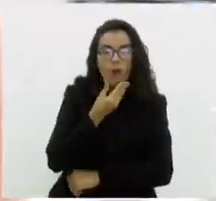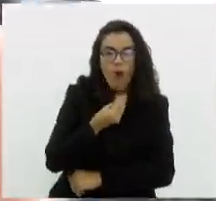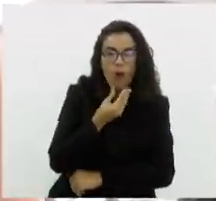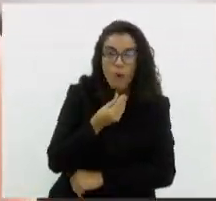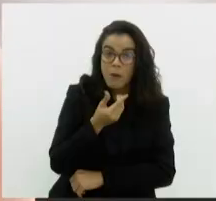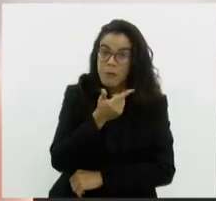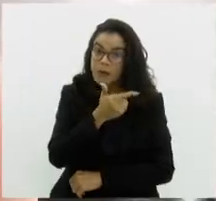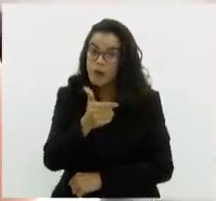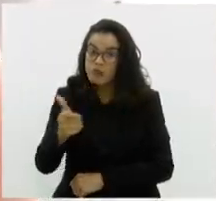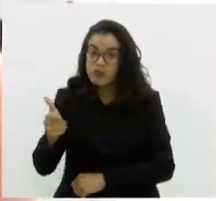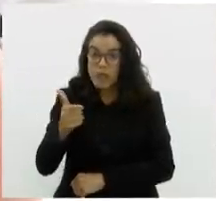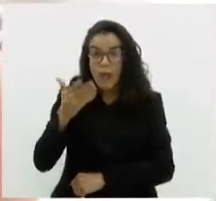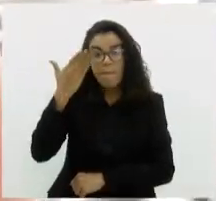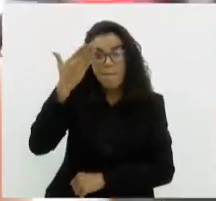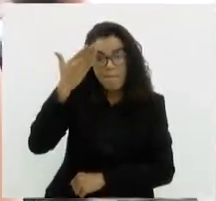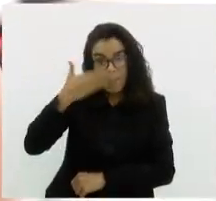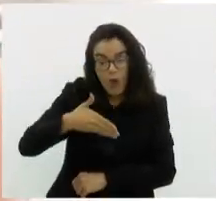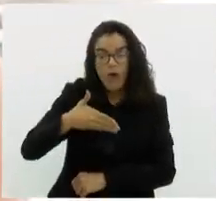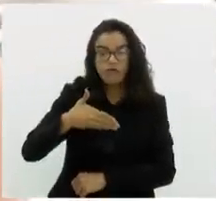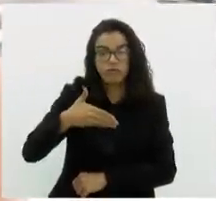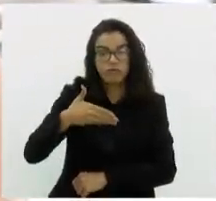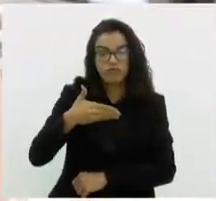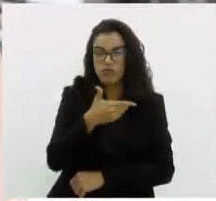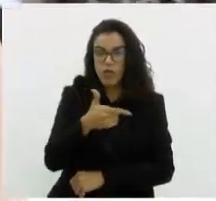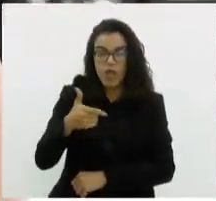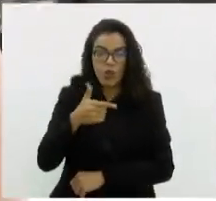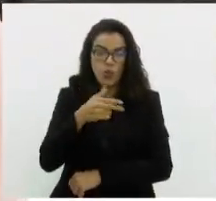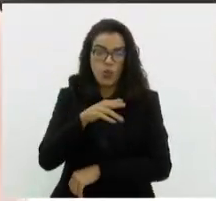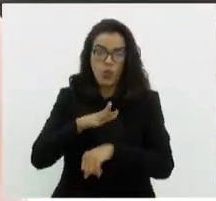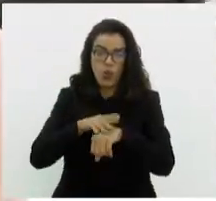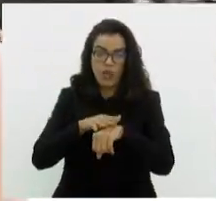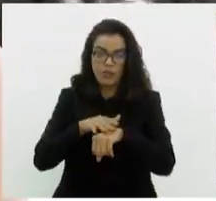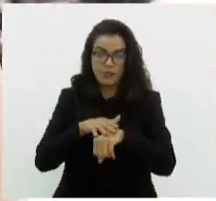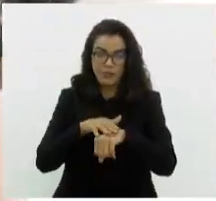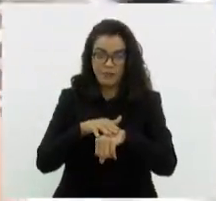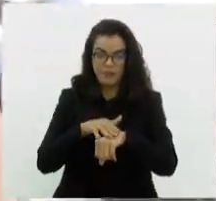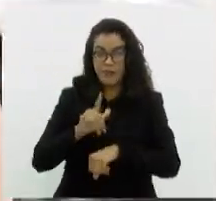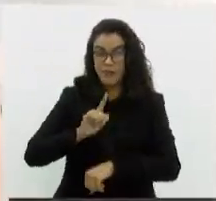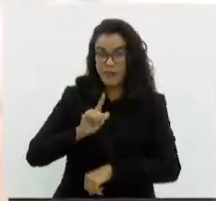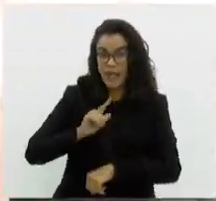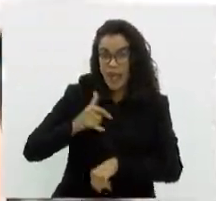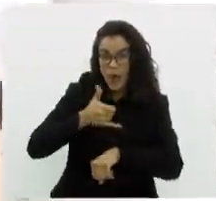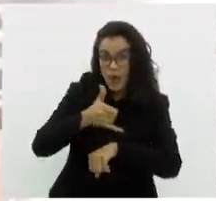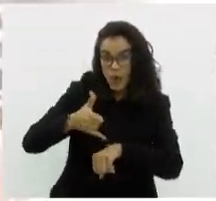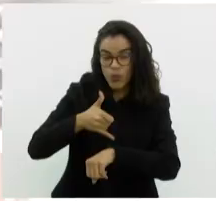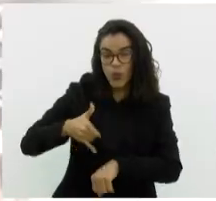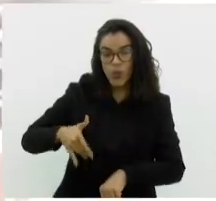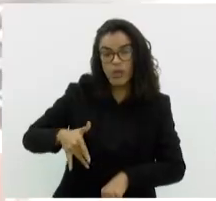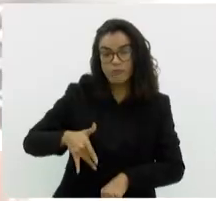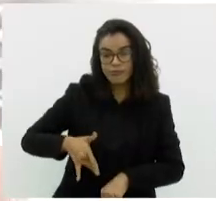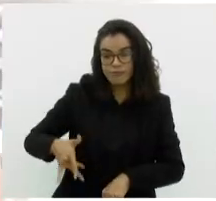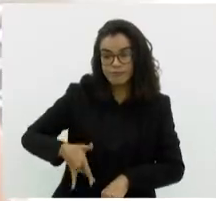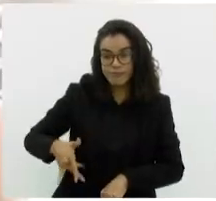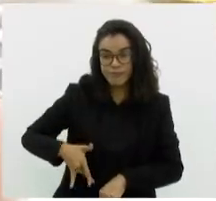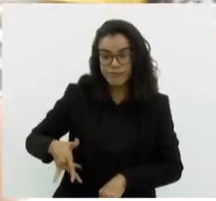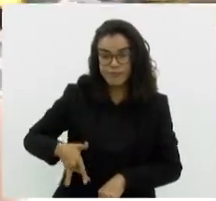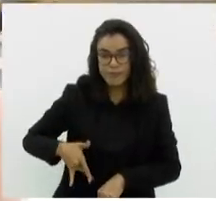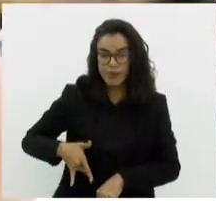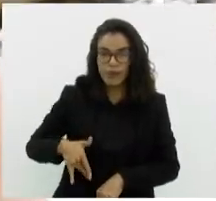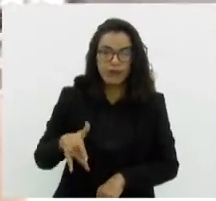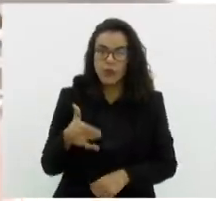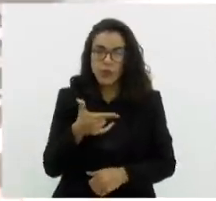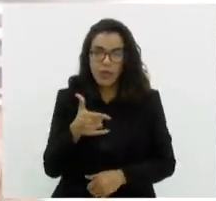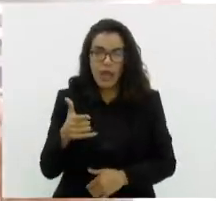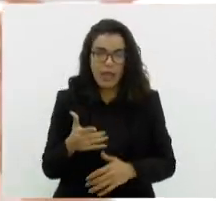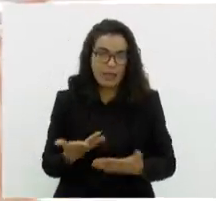doença no fígado, de base, por exemplo. Uma vez que o paciente tenha esteatose hepática, a gente já não tem como definir um limite seguro de álcool.